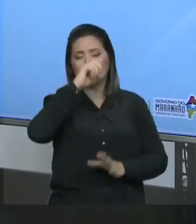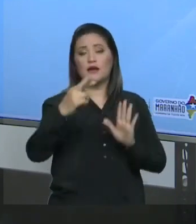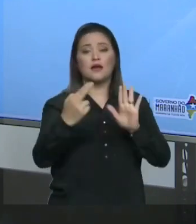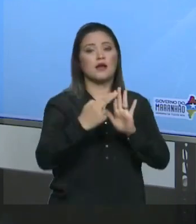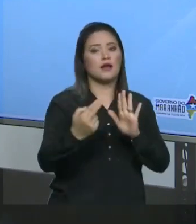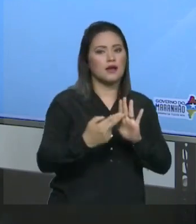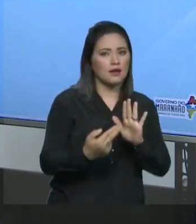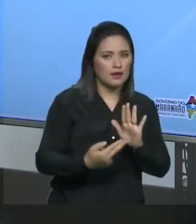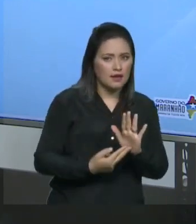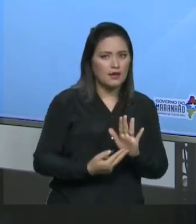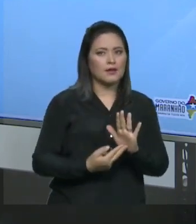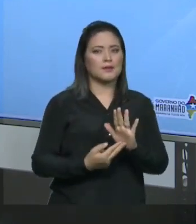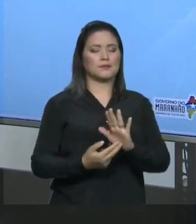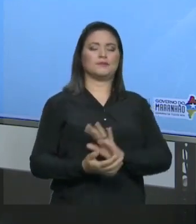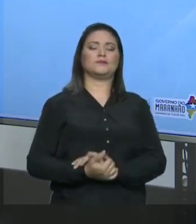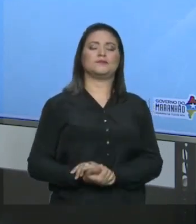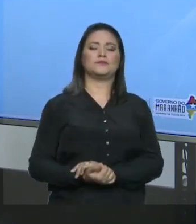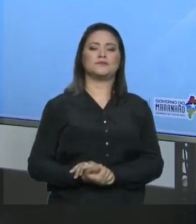Então, vamos lá.